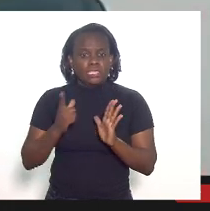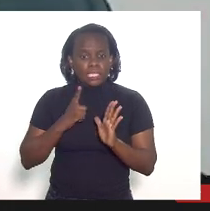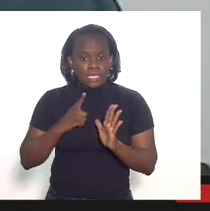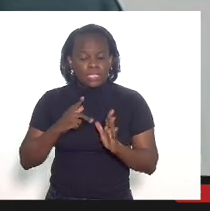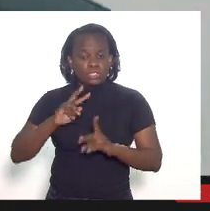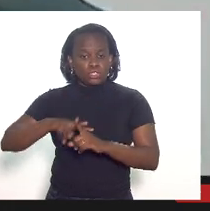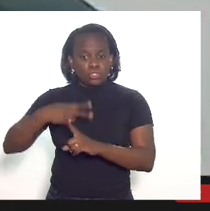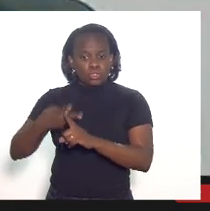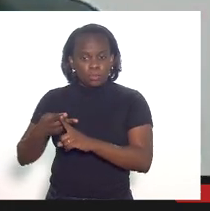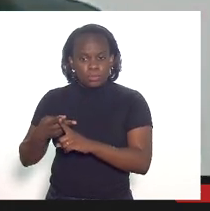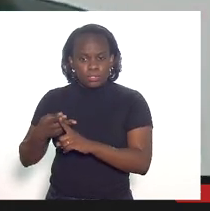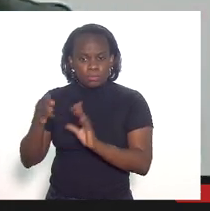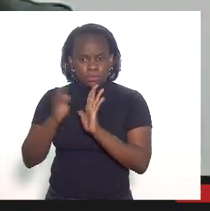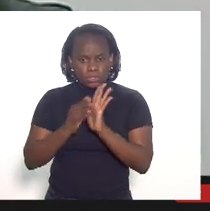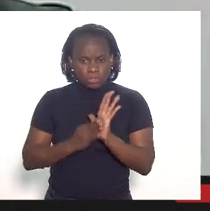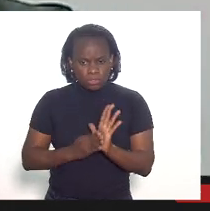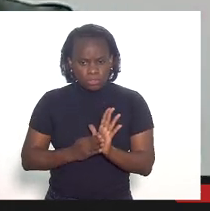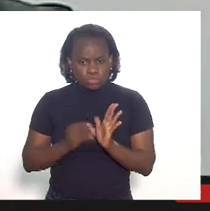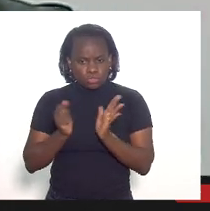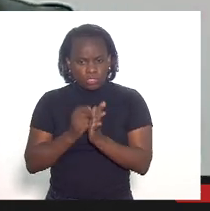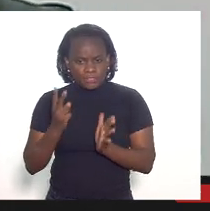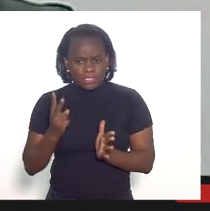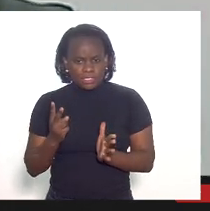duplicidade em lançamento